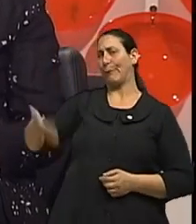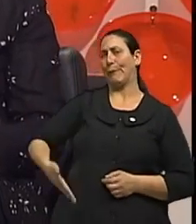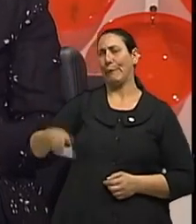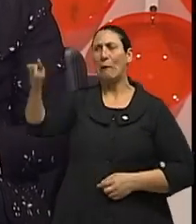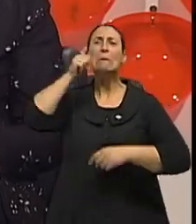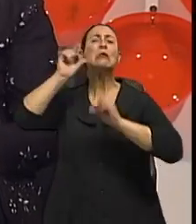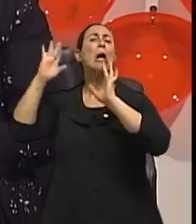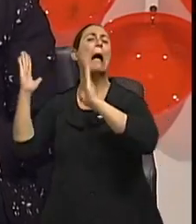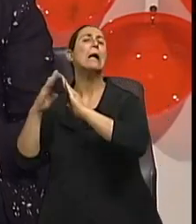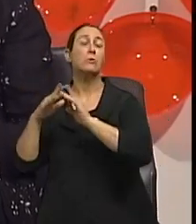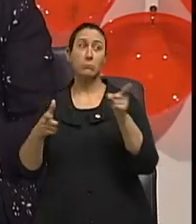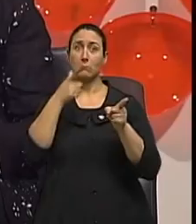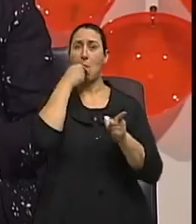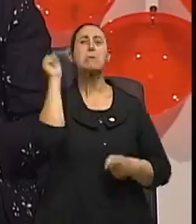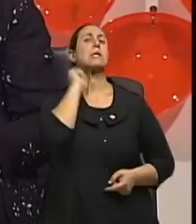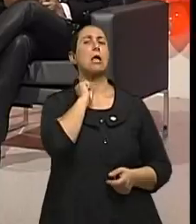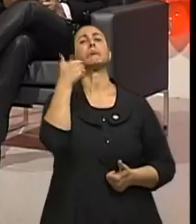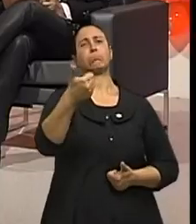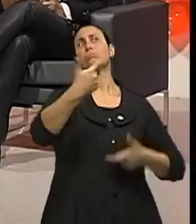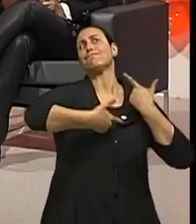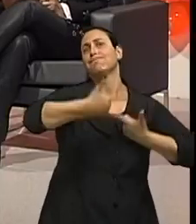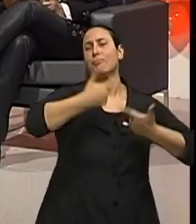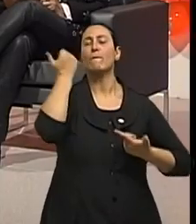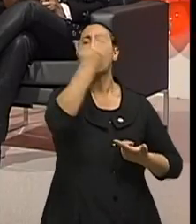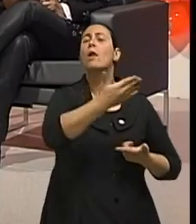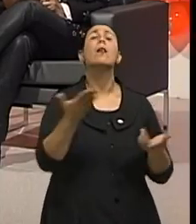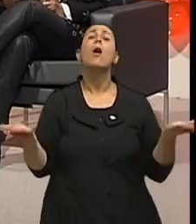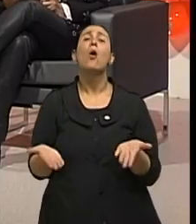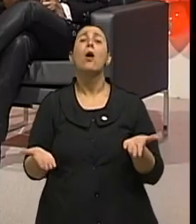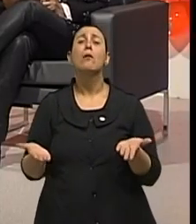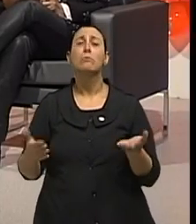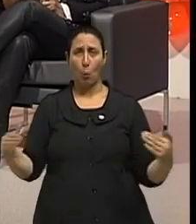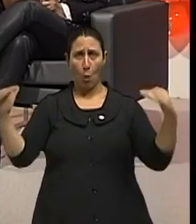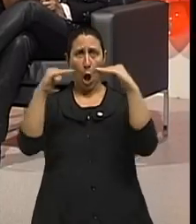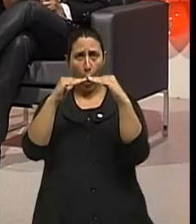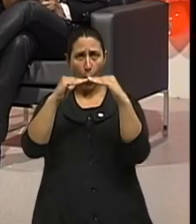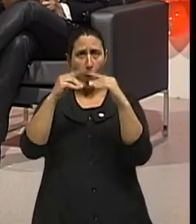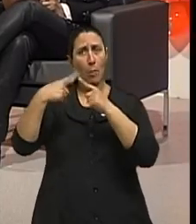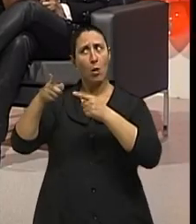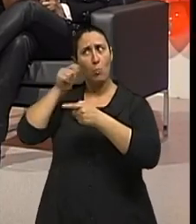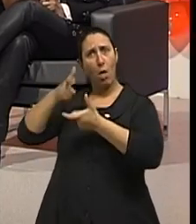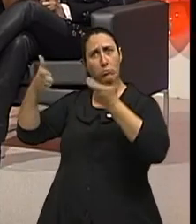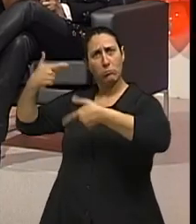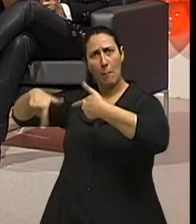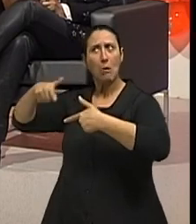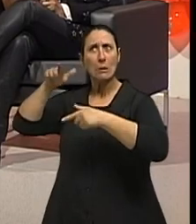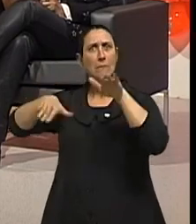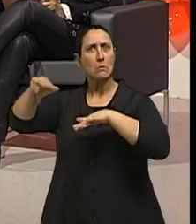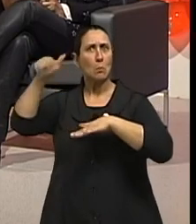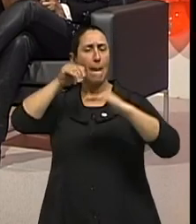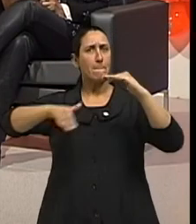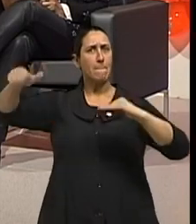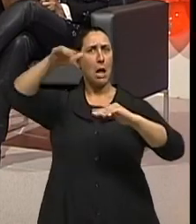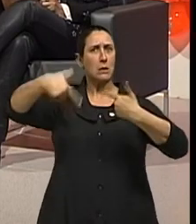né? Porque o marido já chegava estressado, né? Hoje está igualmente porque as mulheres estão trabalhando tanto ou mais que os homens muitas vezes?